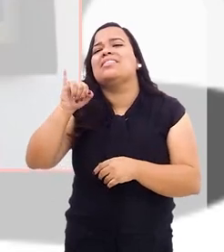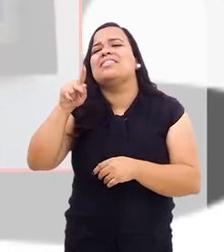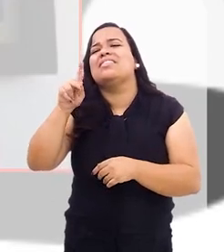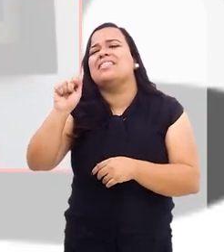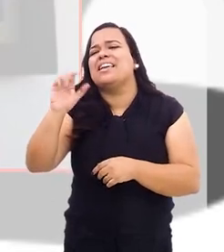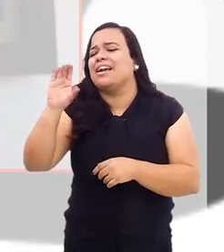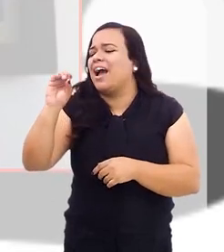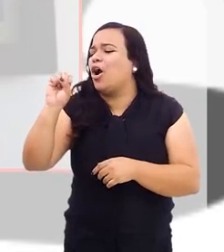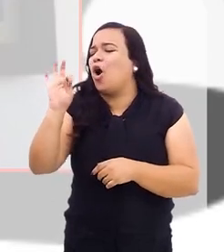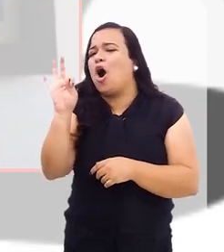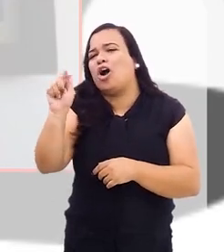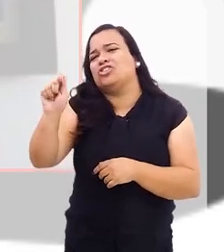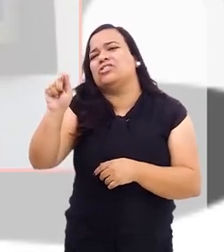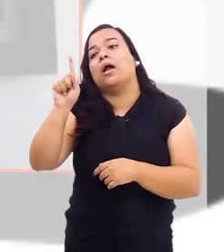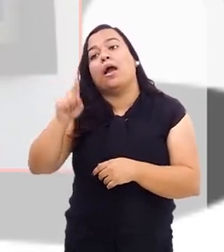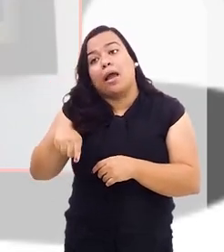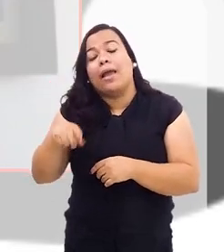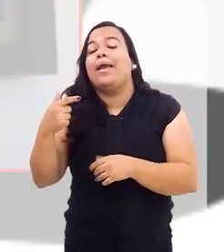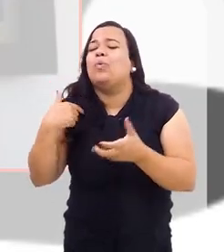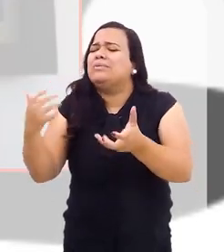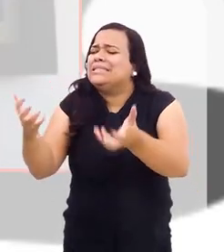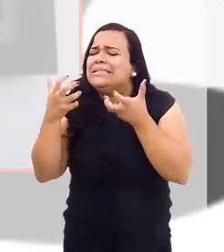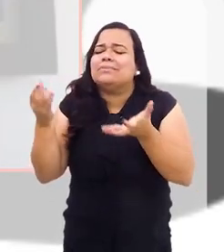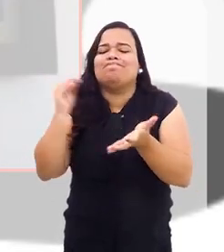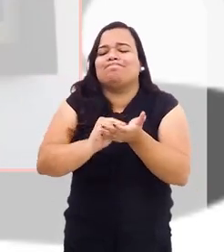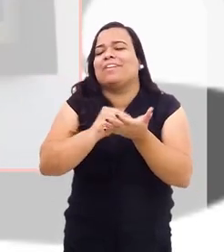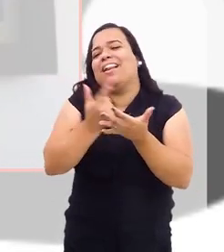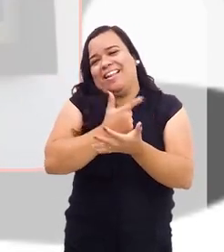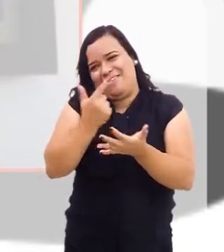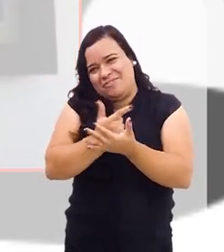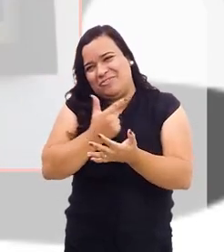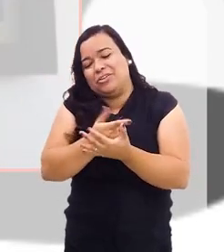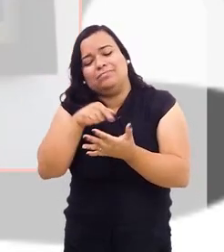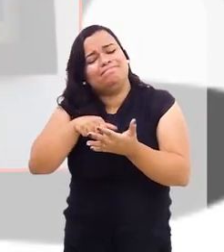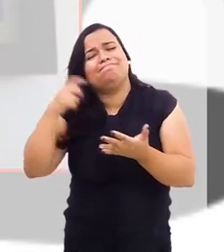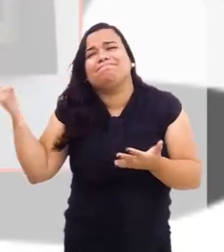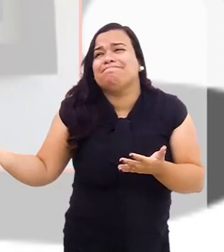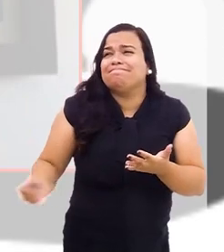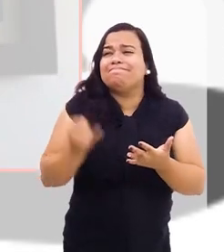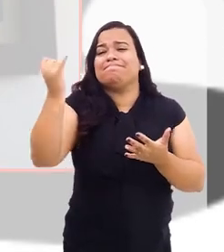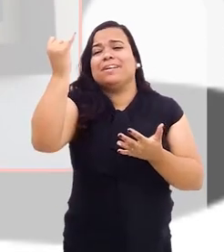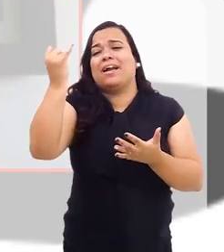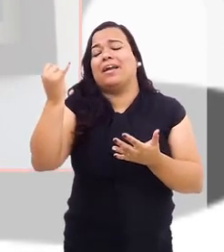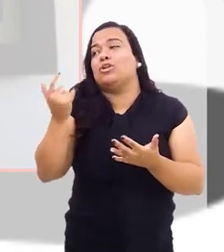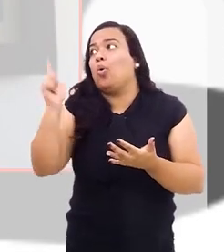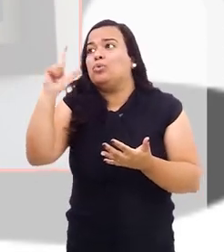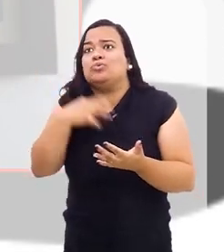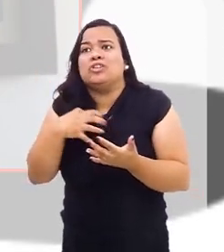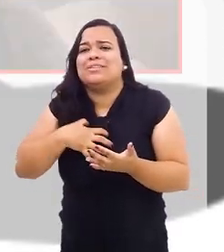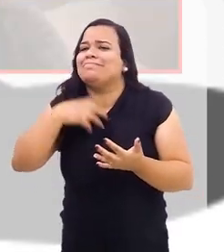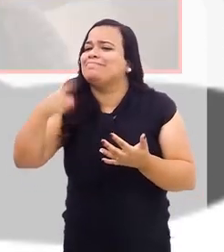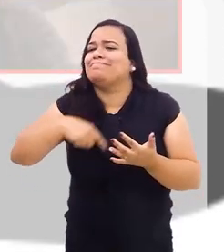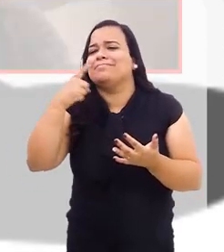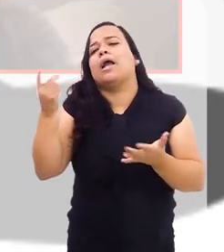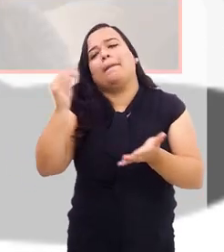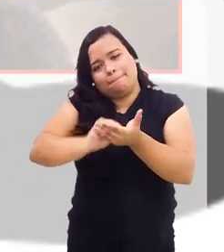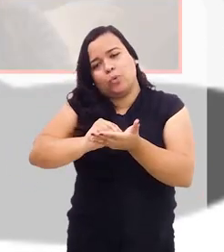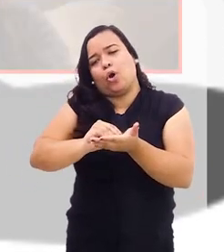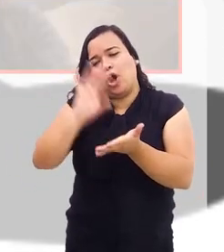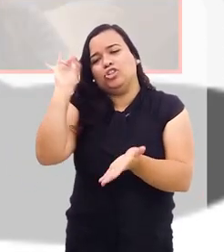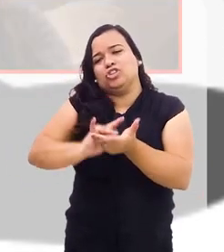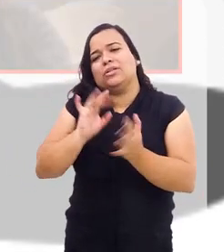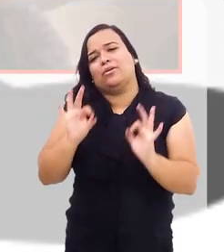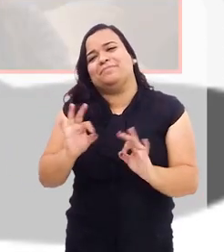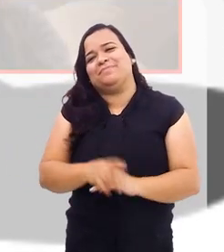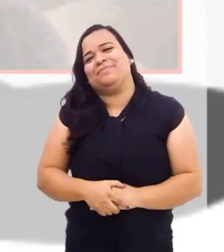livro, porque ela é um tema importante no livro, uma passagem importante, e não tive outra forma a não ser colocar a